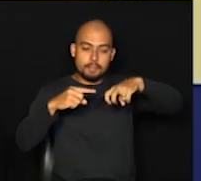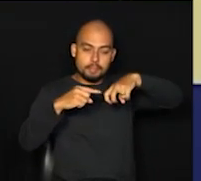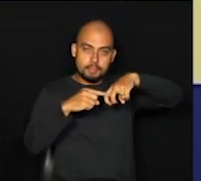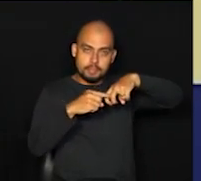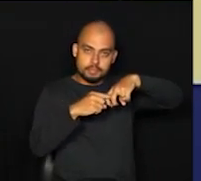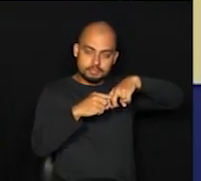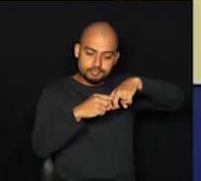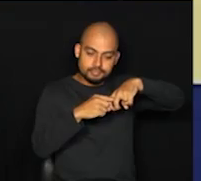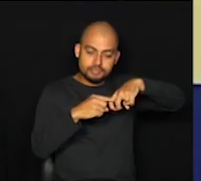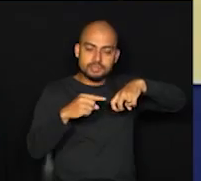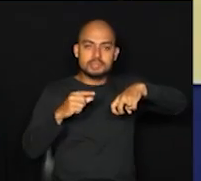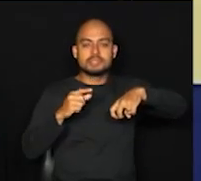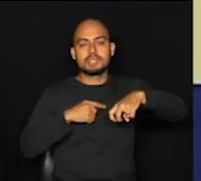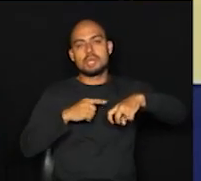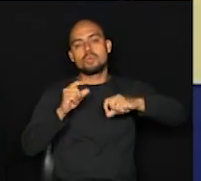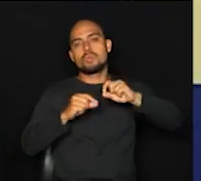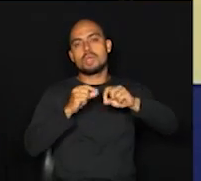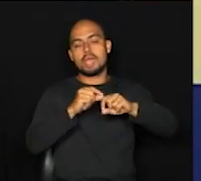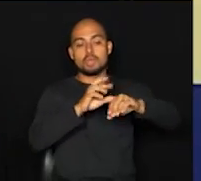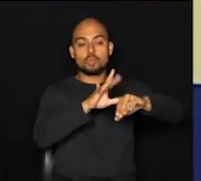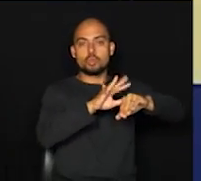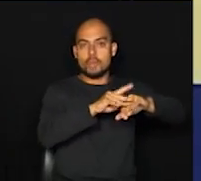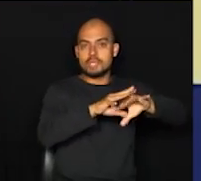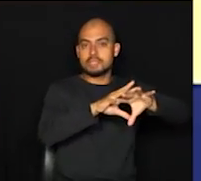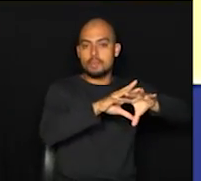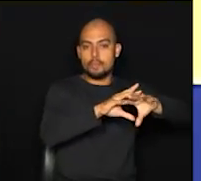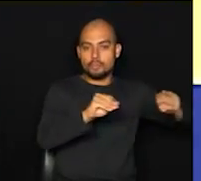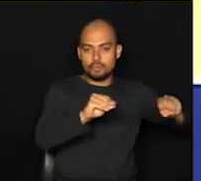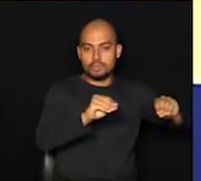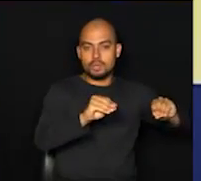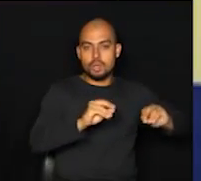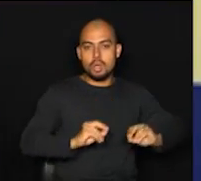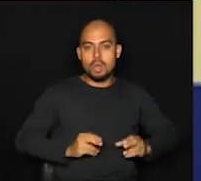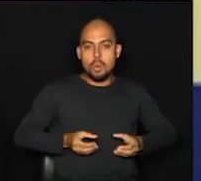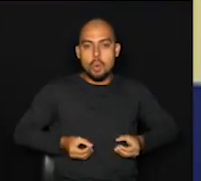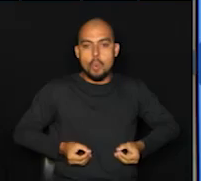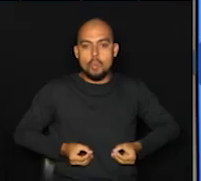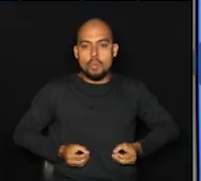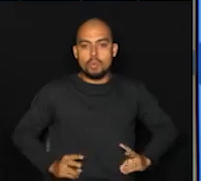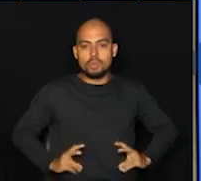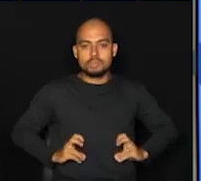outro salto que é a erradicação do câncer de colo uterino.